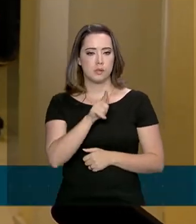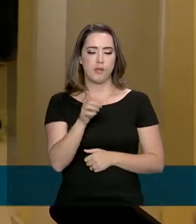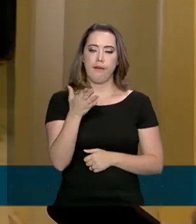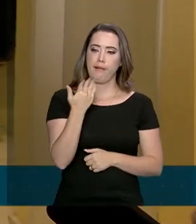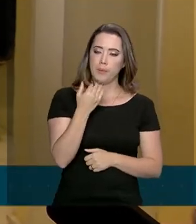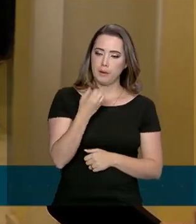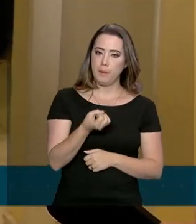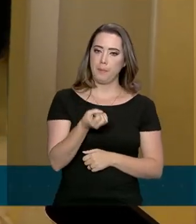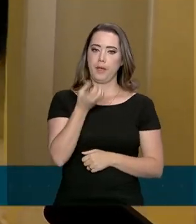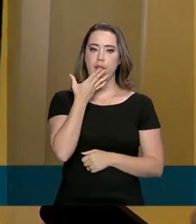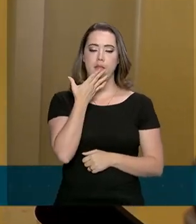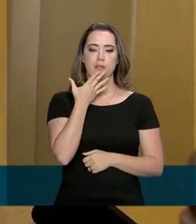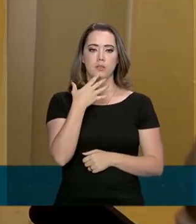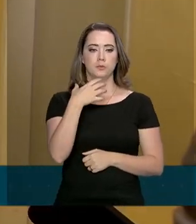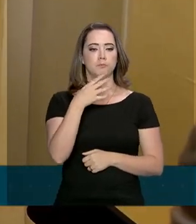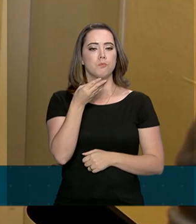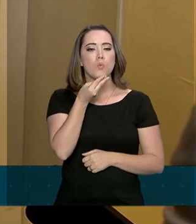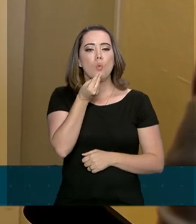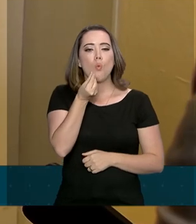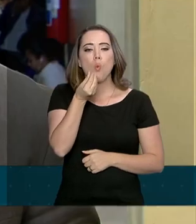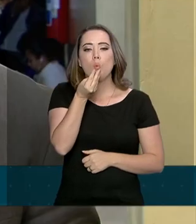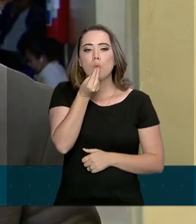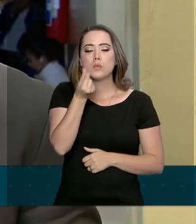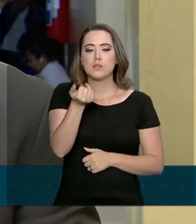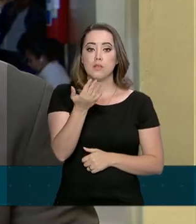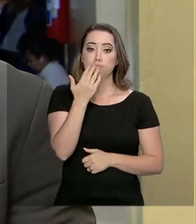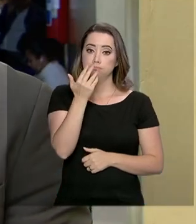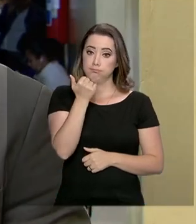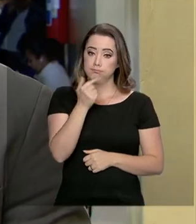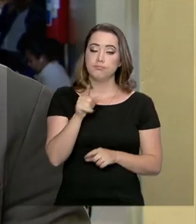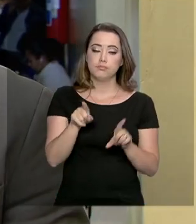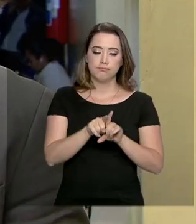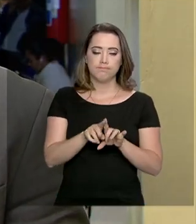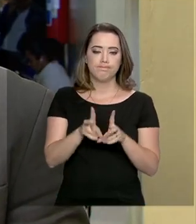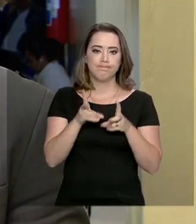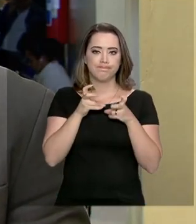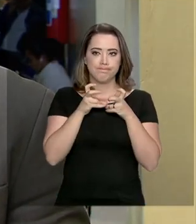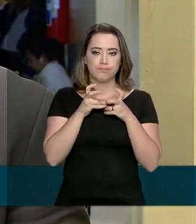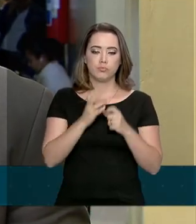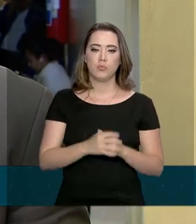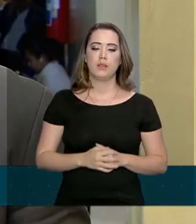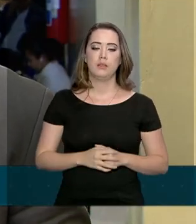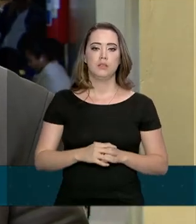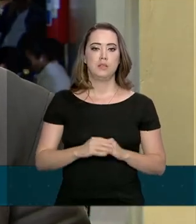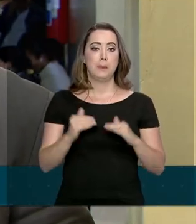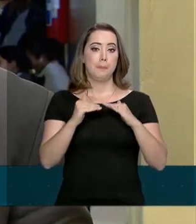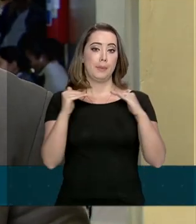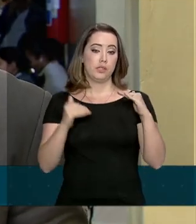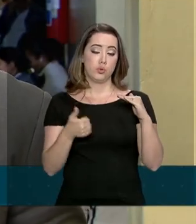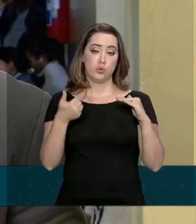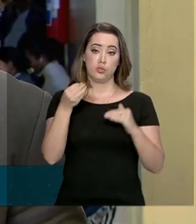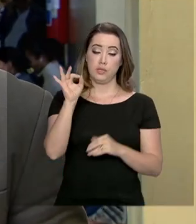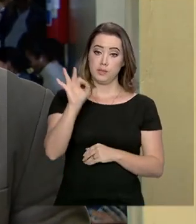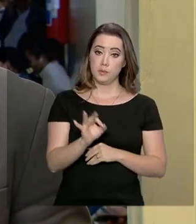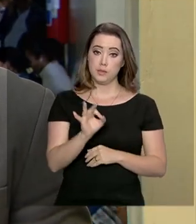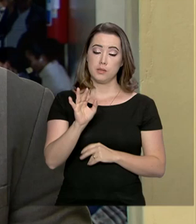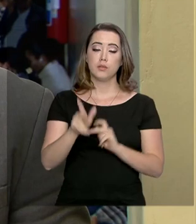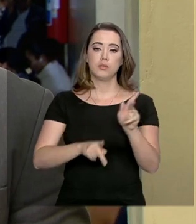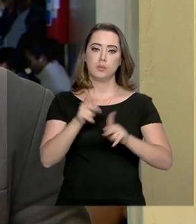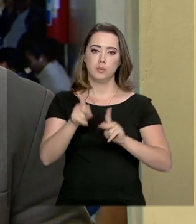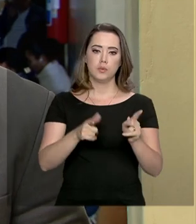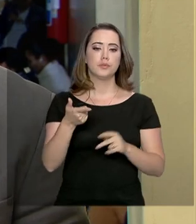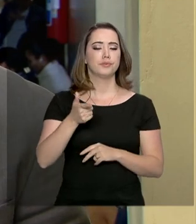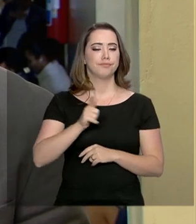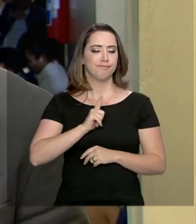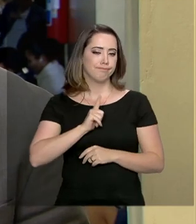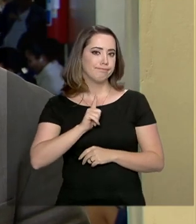alimentar bem, sentir o sabor da comida. Menos de 10% da população ainda tem esse hábito. E para